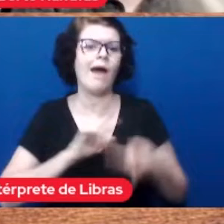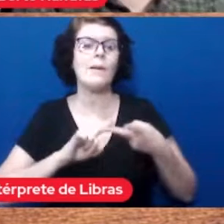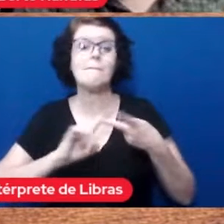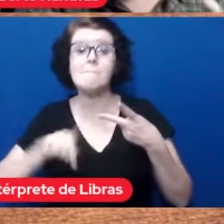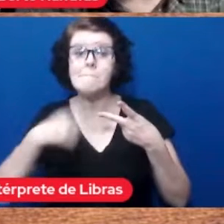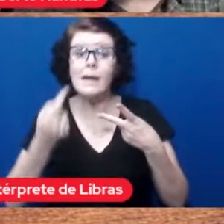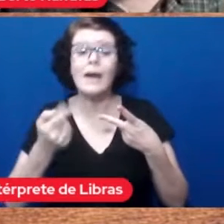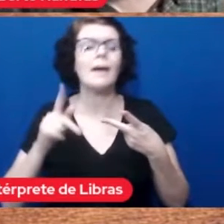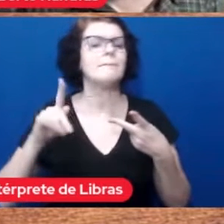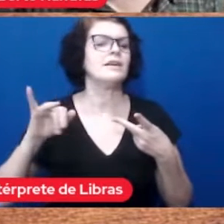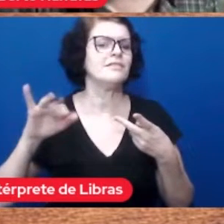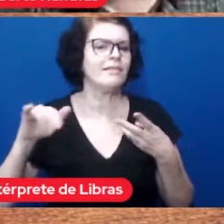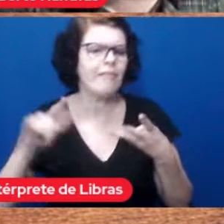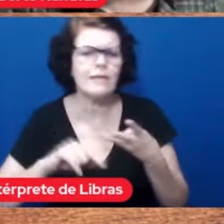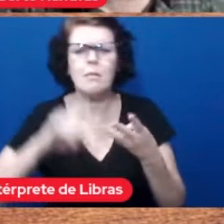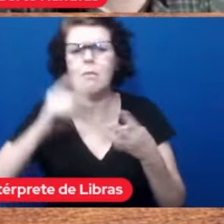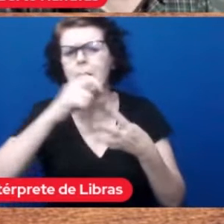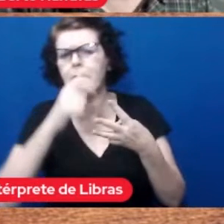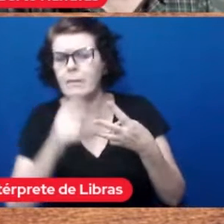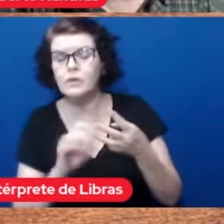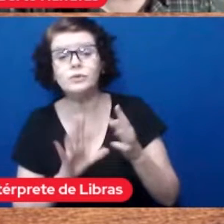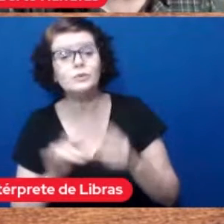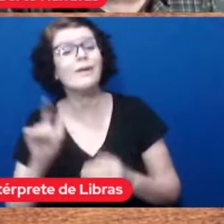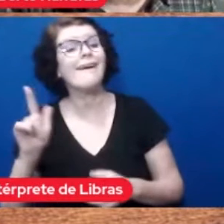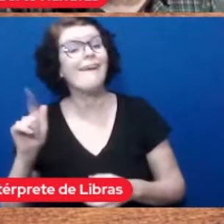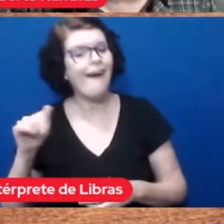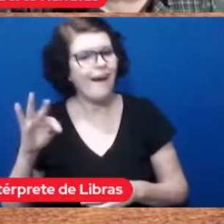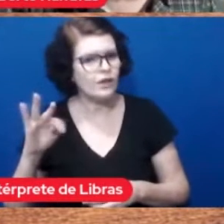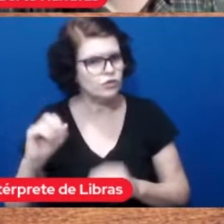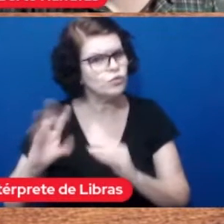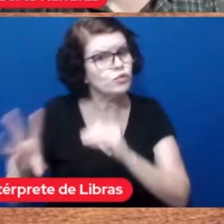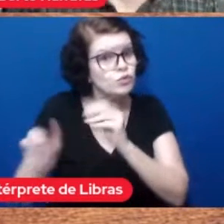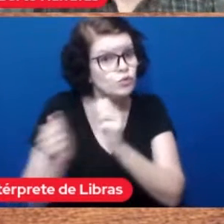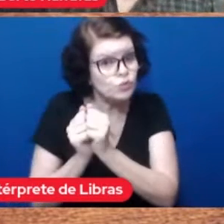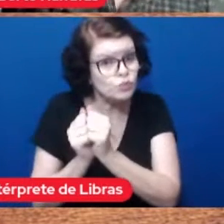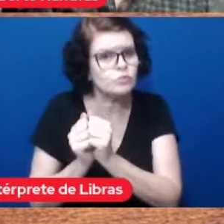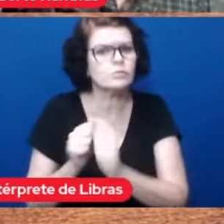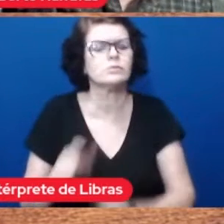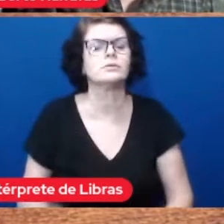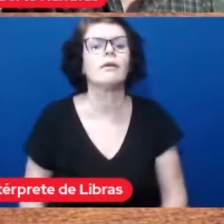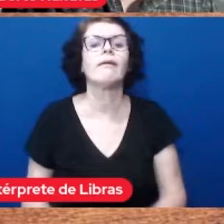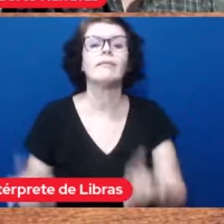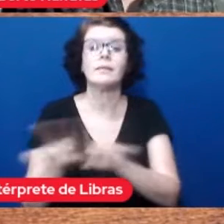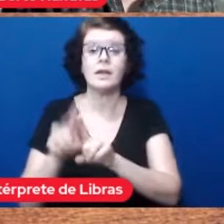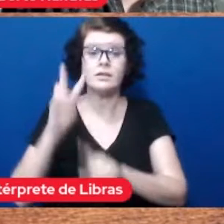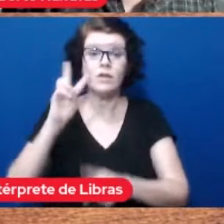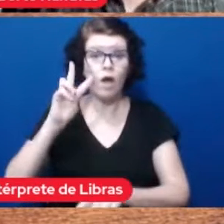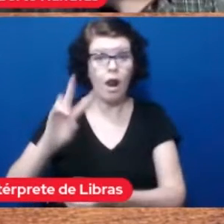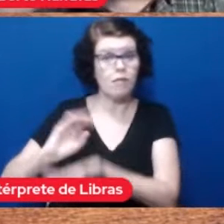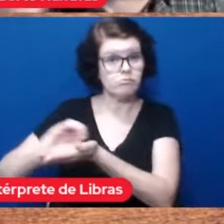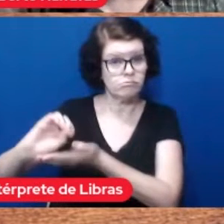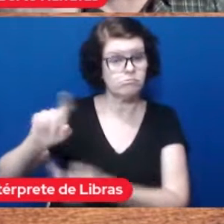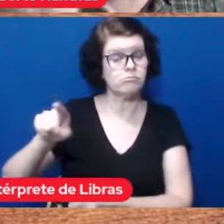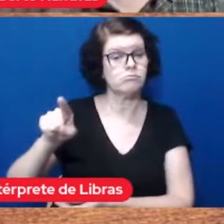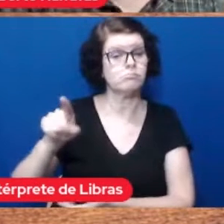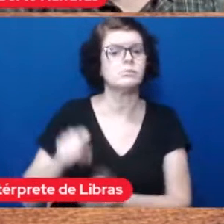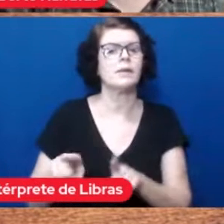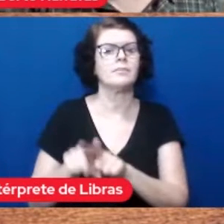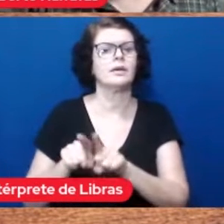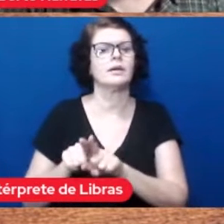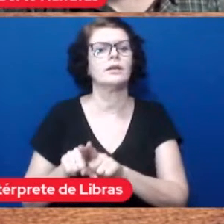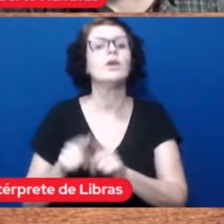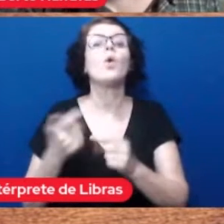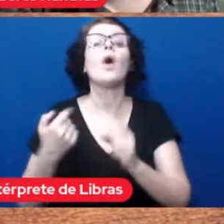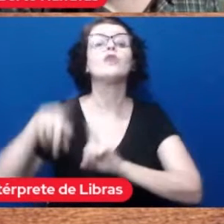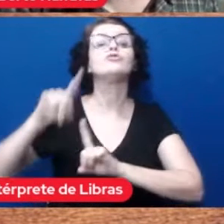previdência, etc, etc todos os gastos a mesma coisa em relação, se você for ver aqui por função, que tipo de